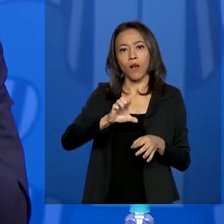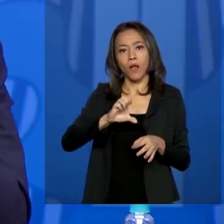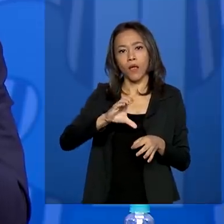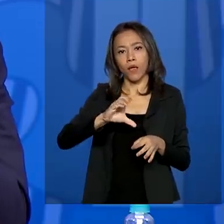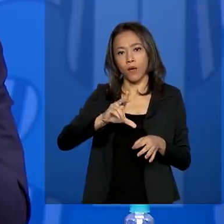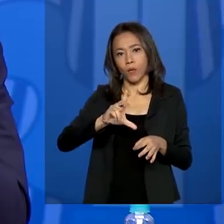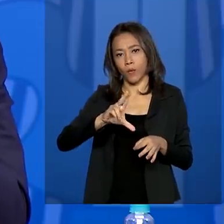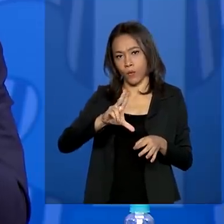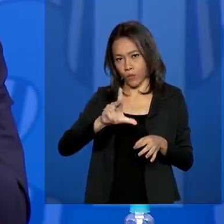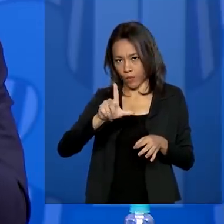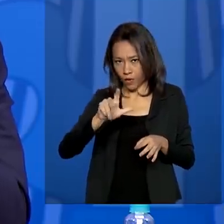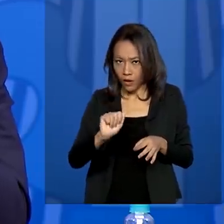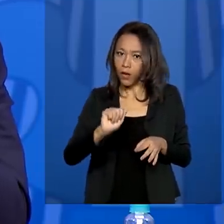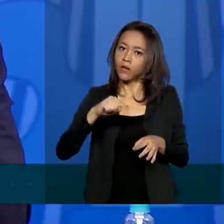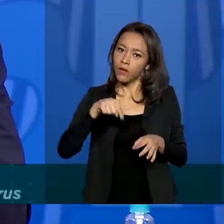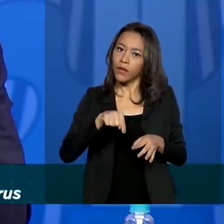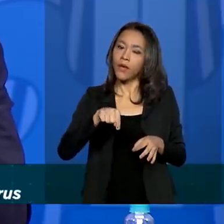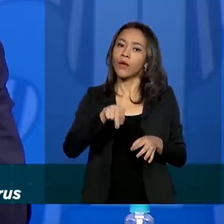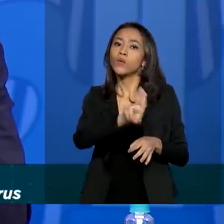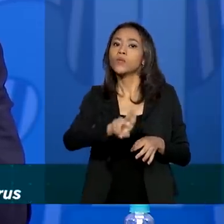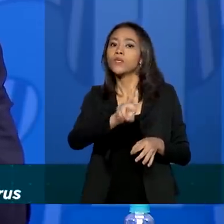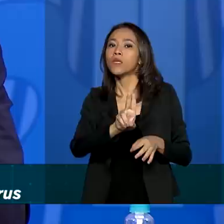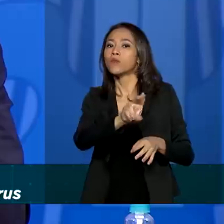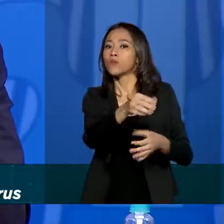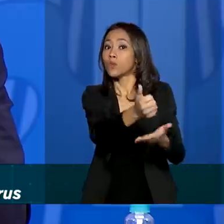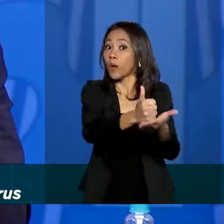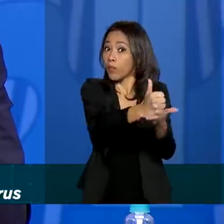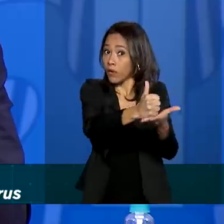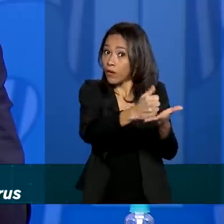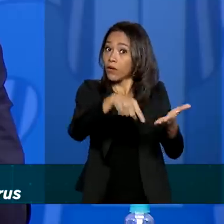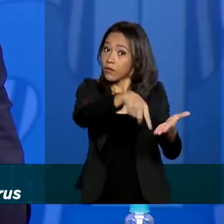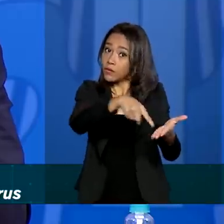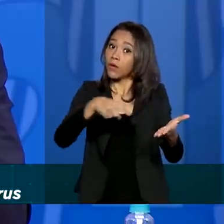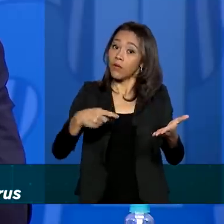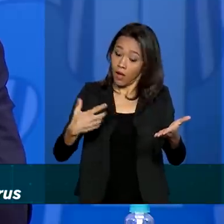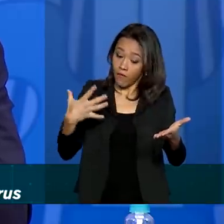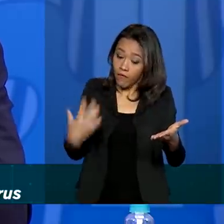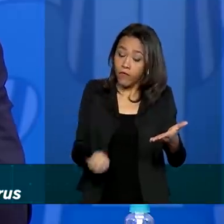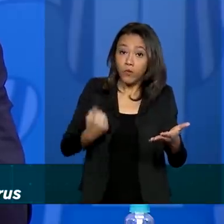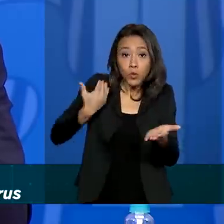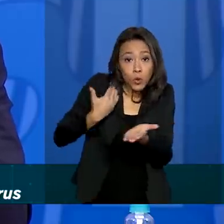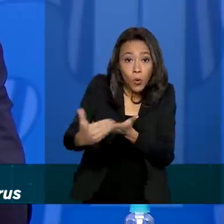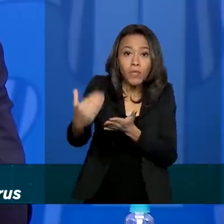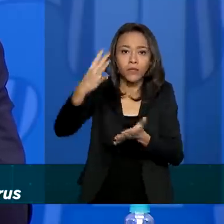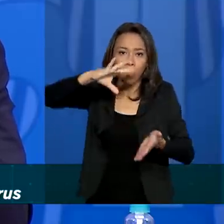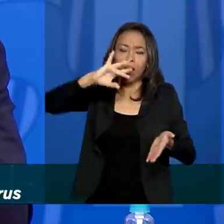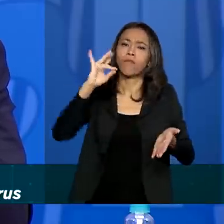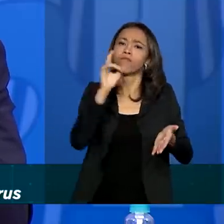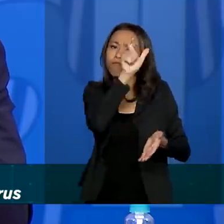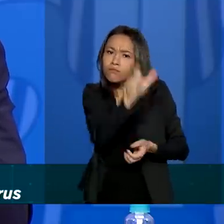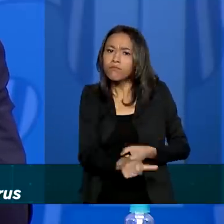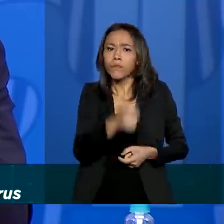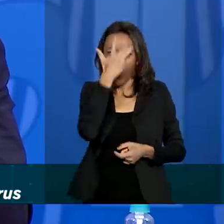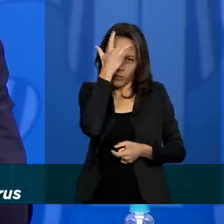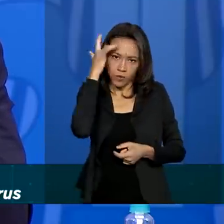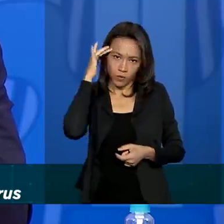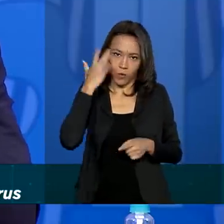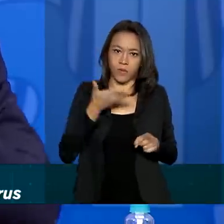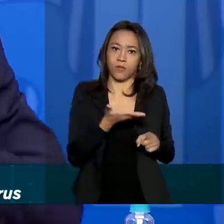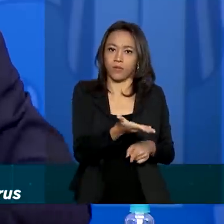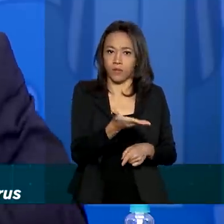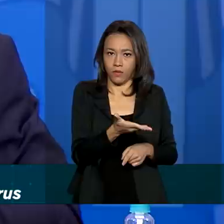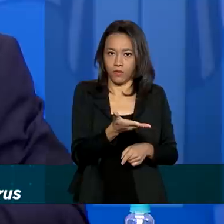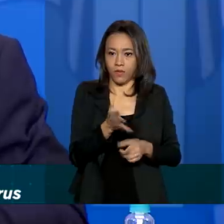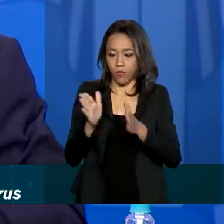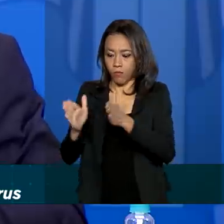novidade aqui hoje, para a gente começar, uma das grandes novidades, para a gente começar, então, os testes com pacientes, testes clínicos. E